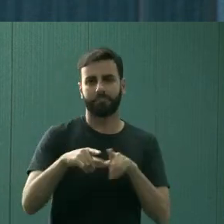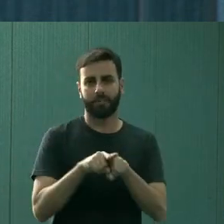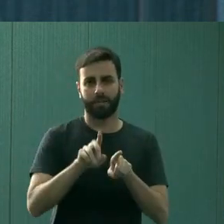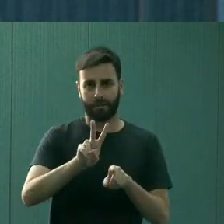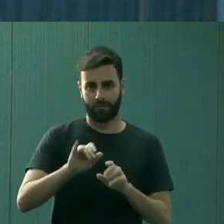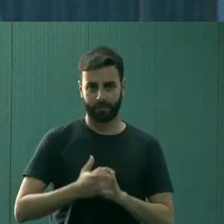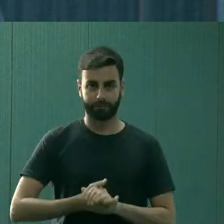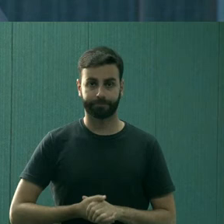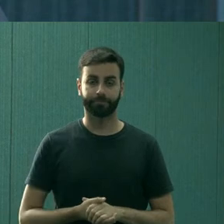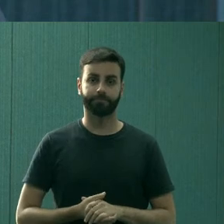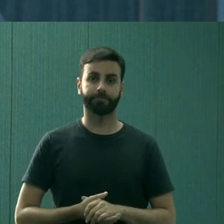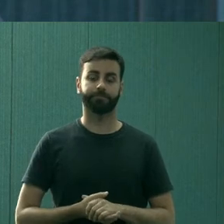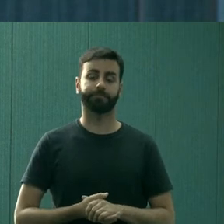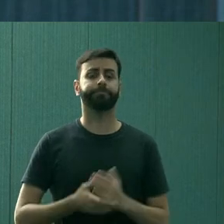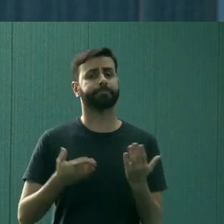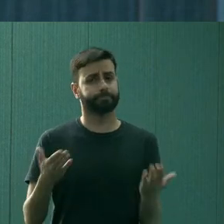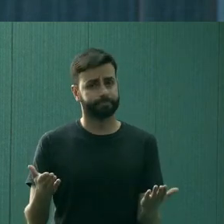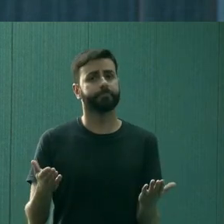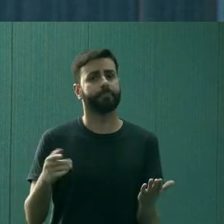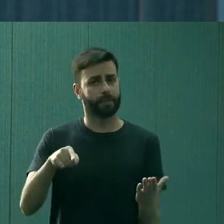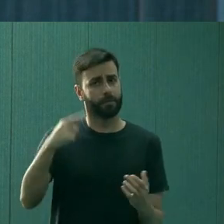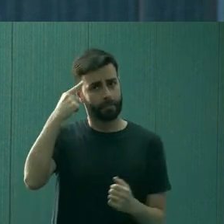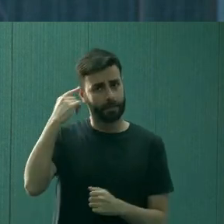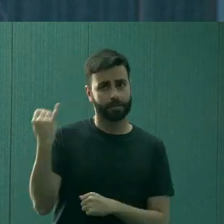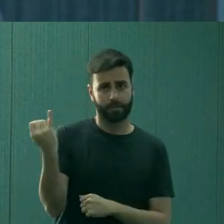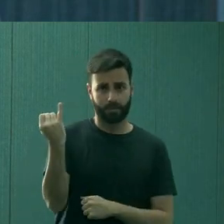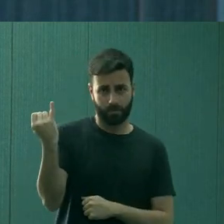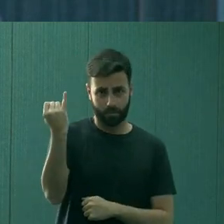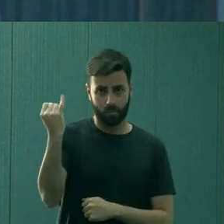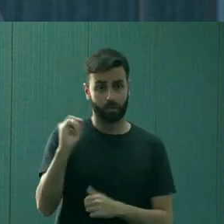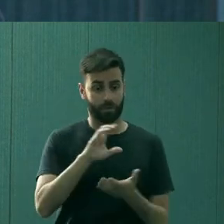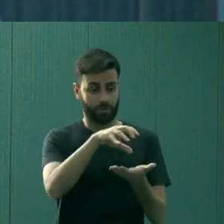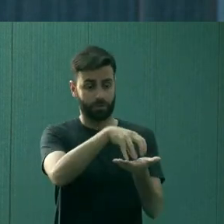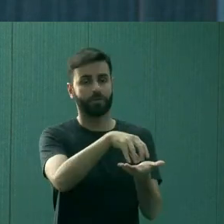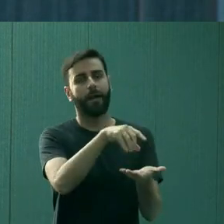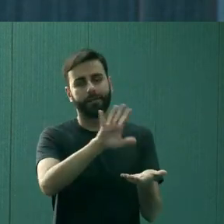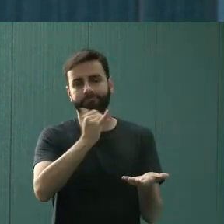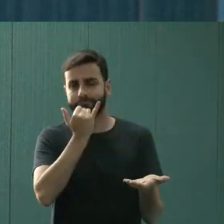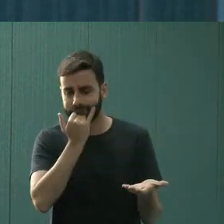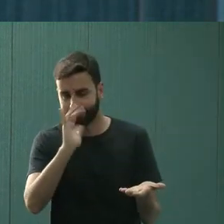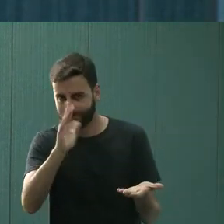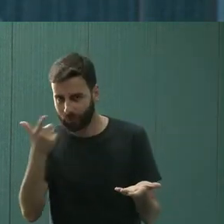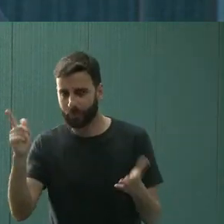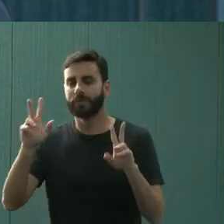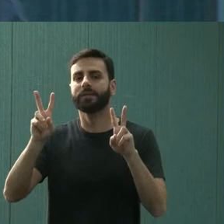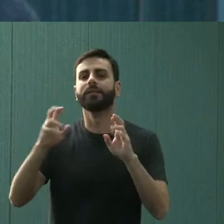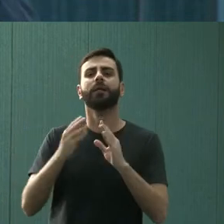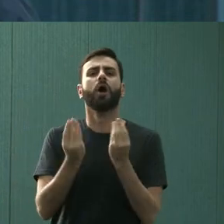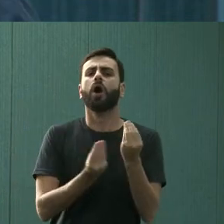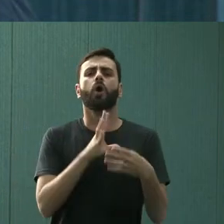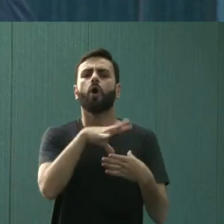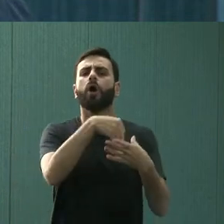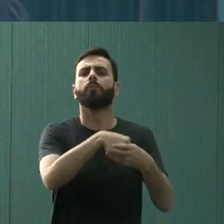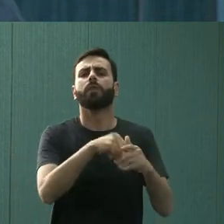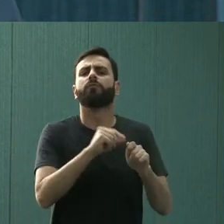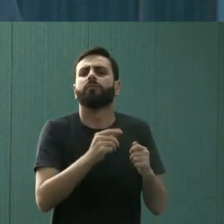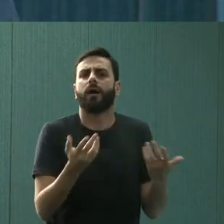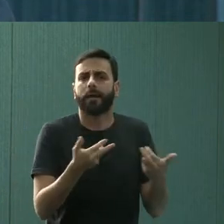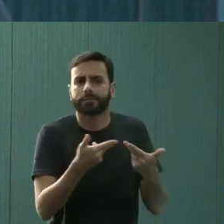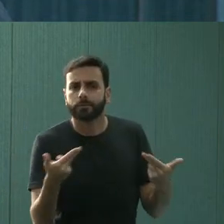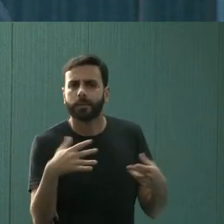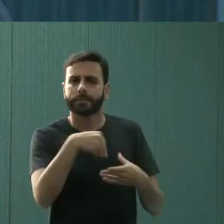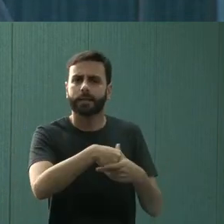adiante. Bom, eu acho importante destacar que a divisão... Ah, não, é uma outra questão. Como é que funciona o setor?